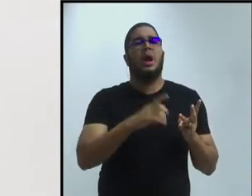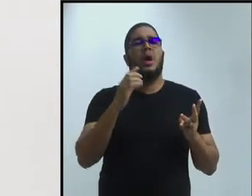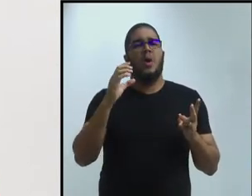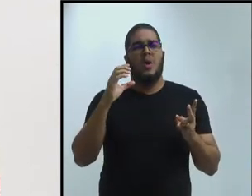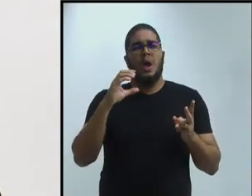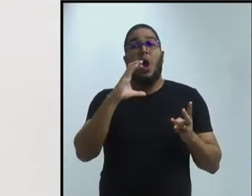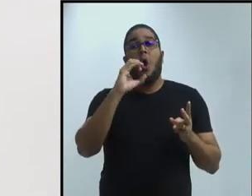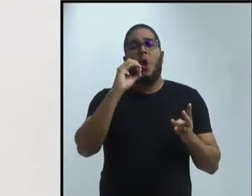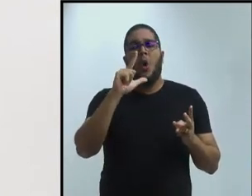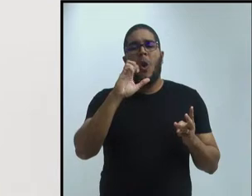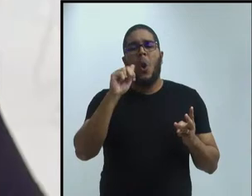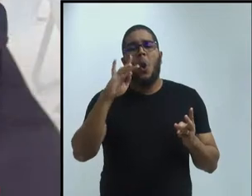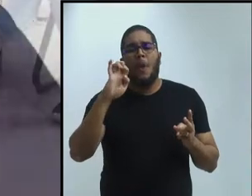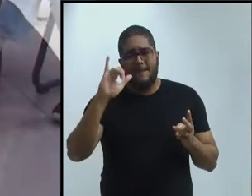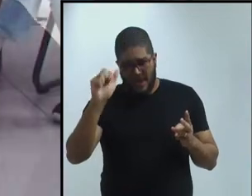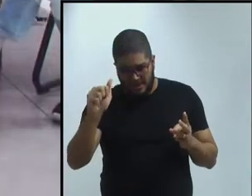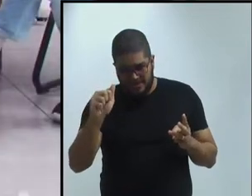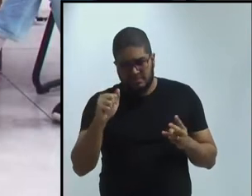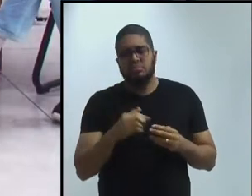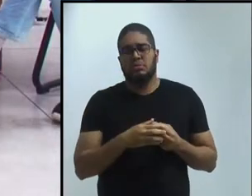Germana. Passo a palavra para você.